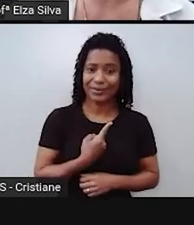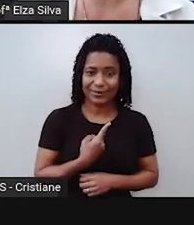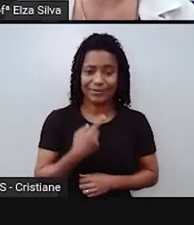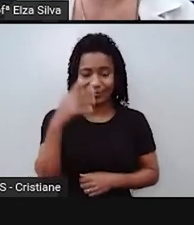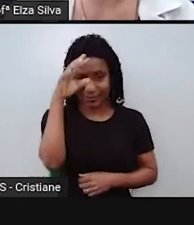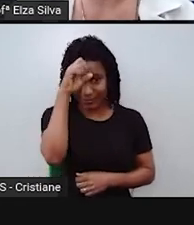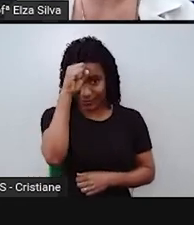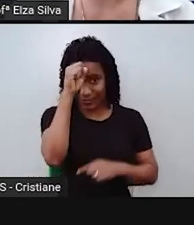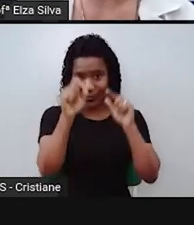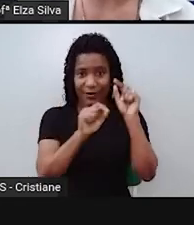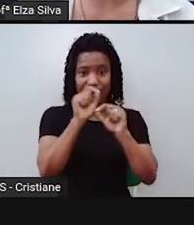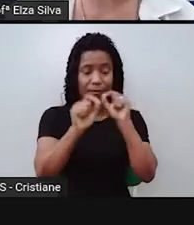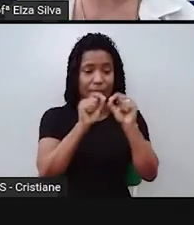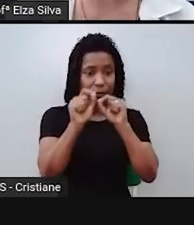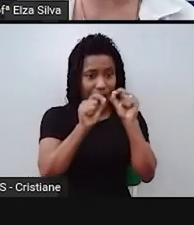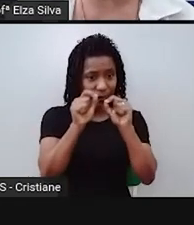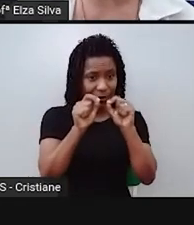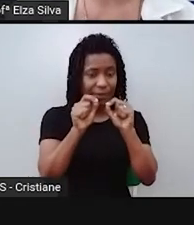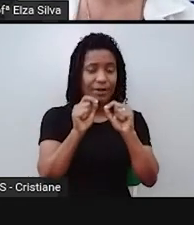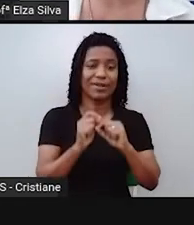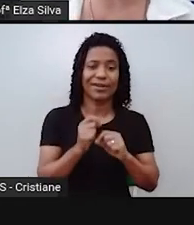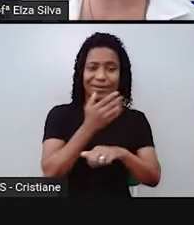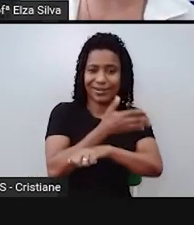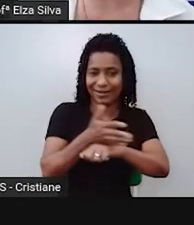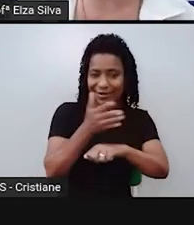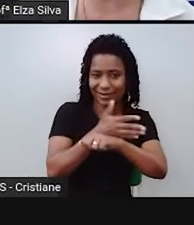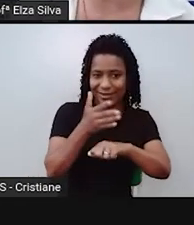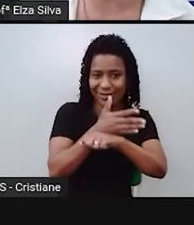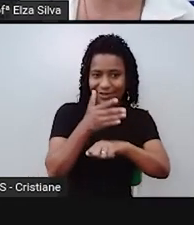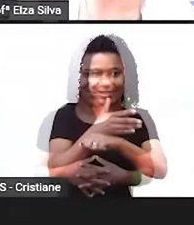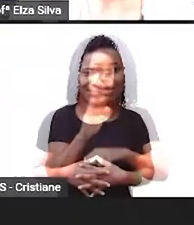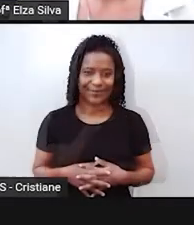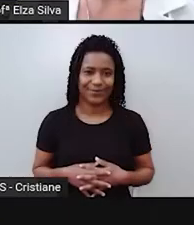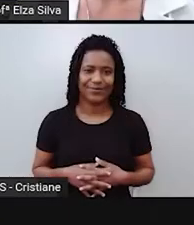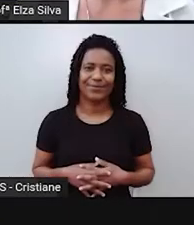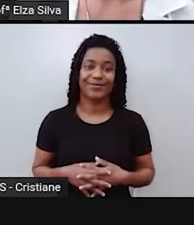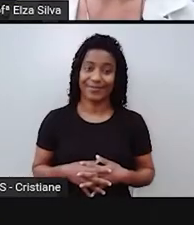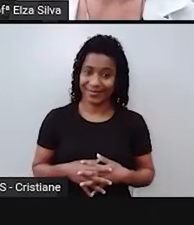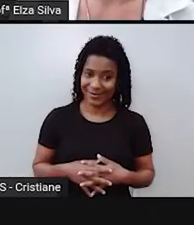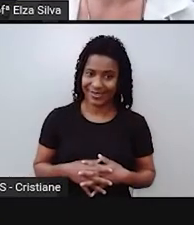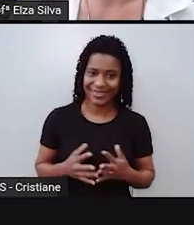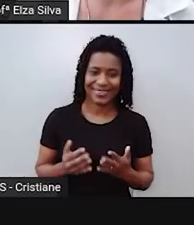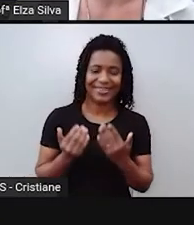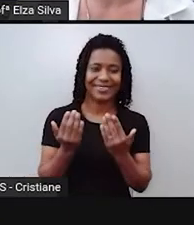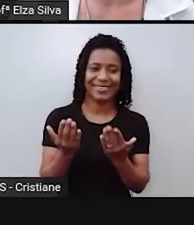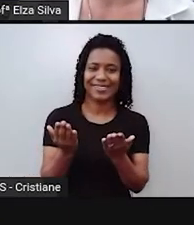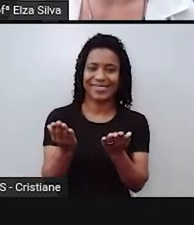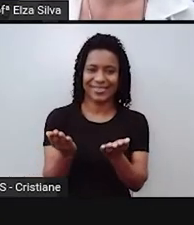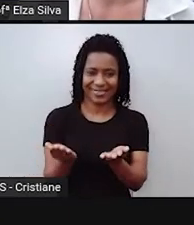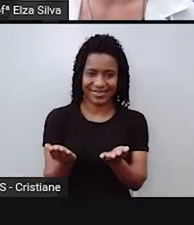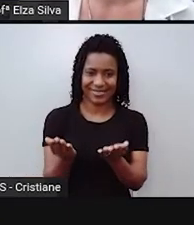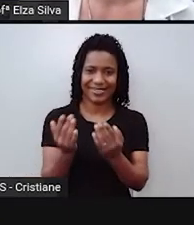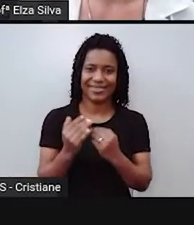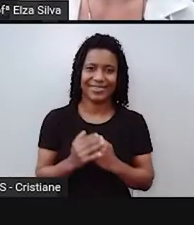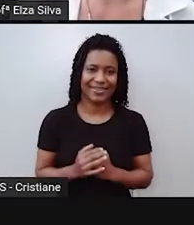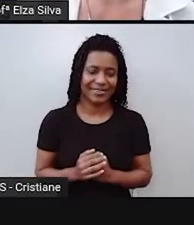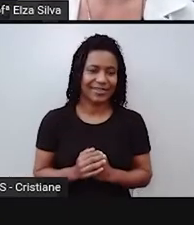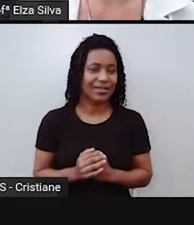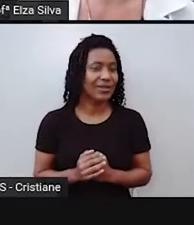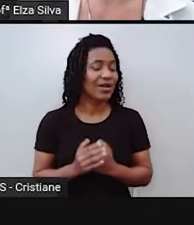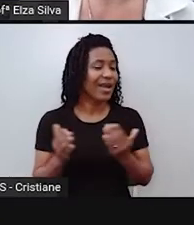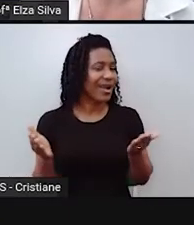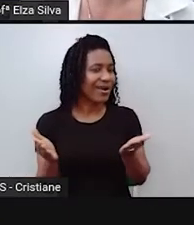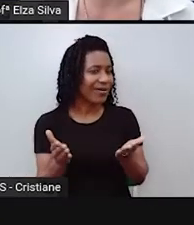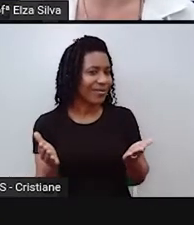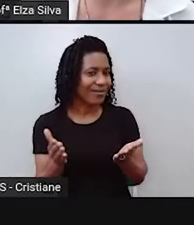Choose the correct answer. Vamos escolher a resposta correta. What are you going to do tomorrow? O que